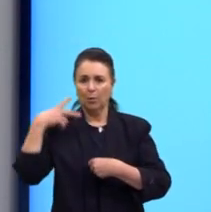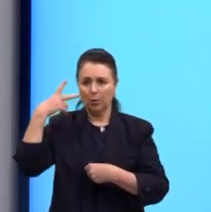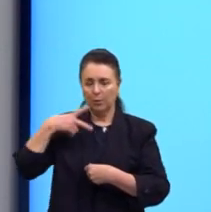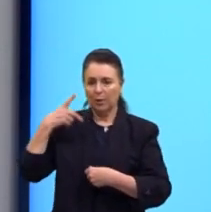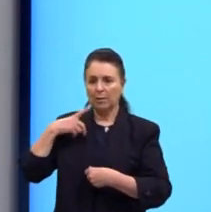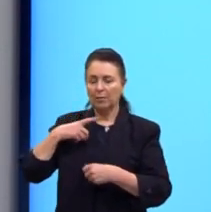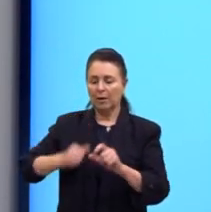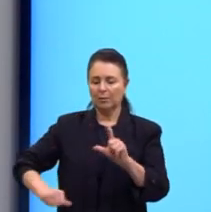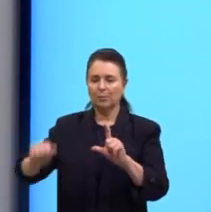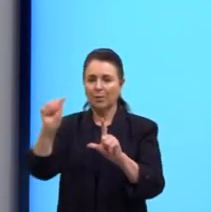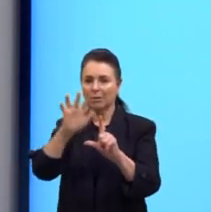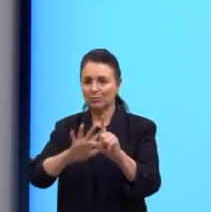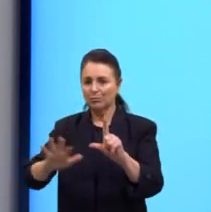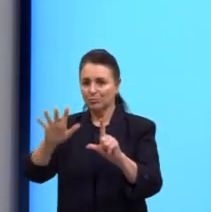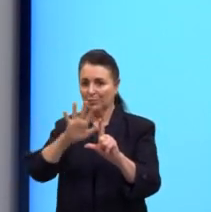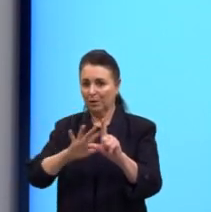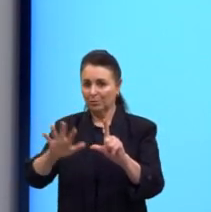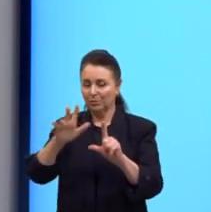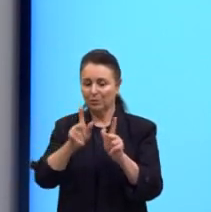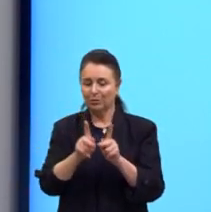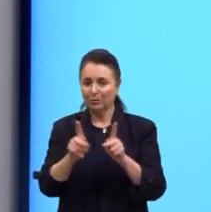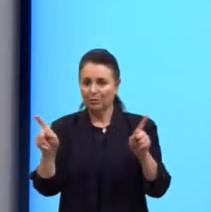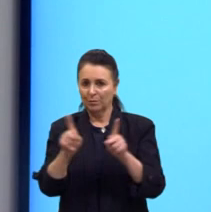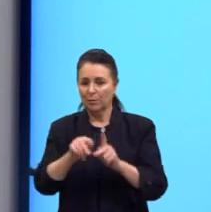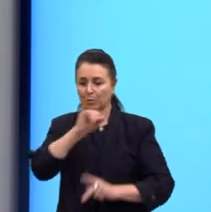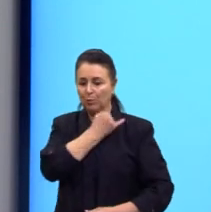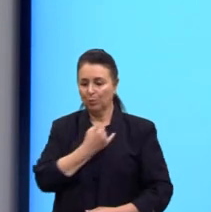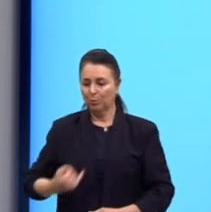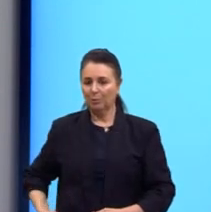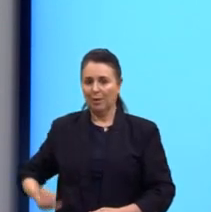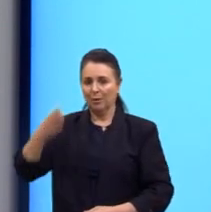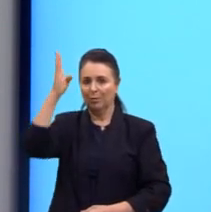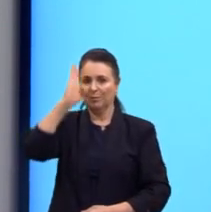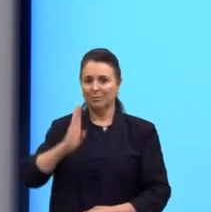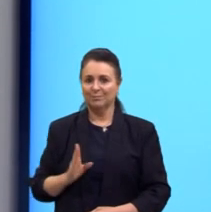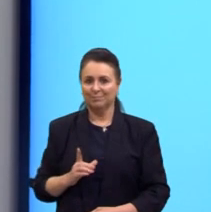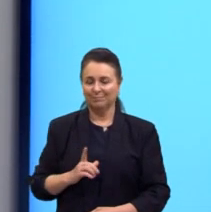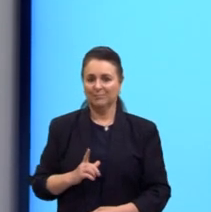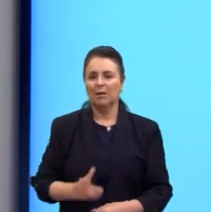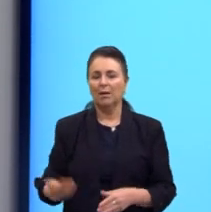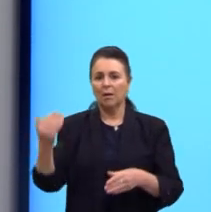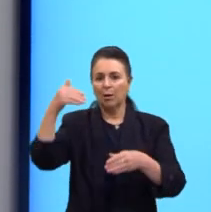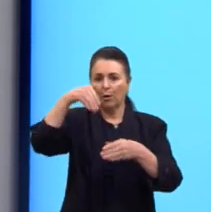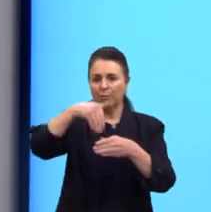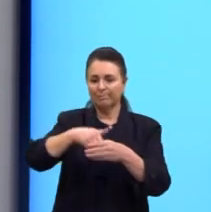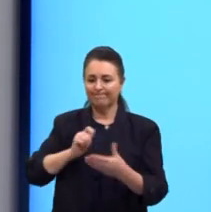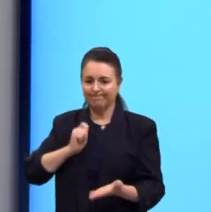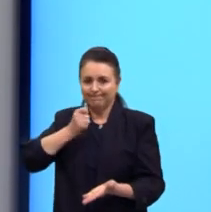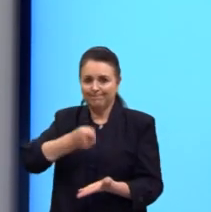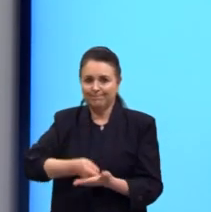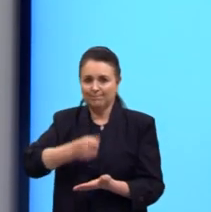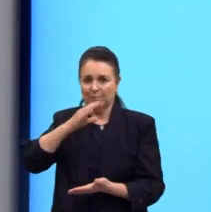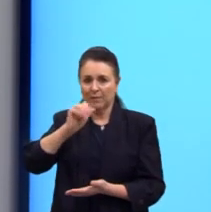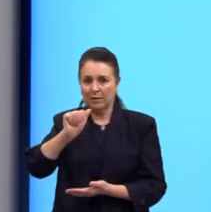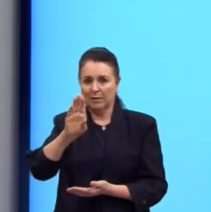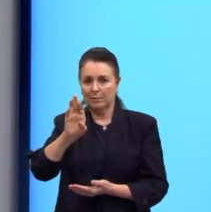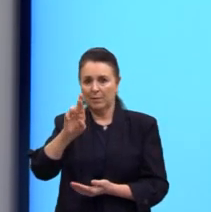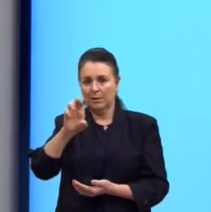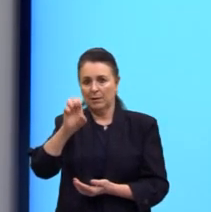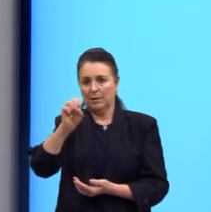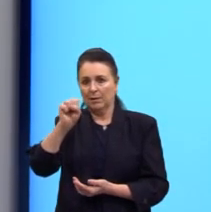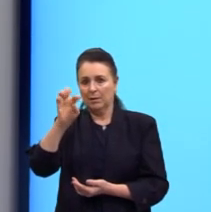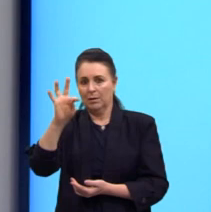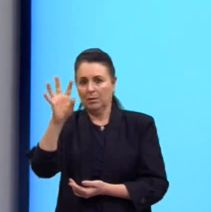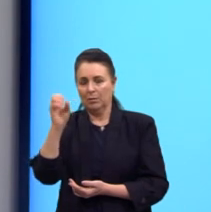charge aqui do período do Império do Brasil. O chamado voto de cabresto. Em que o senhor,